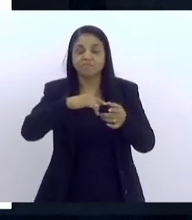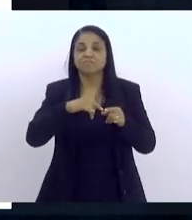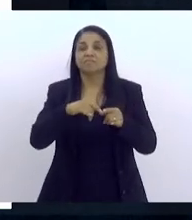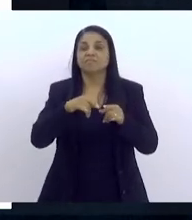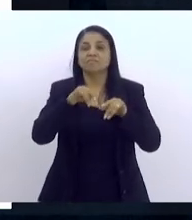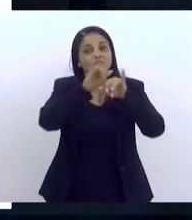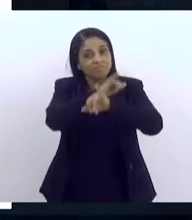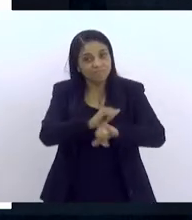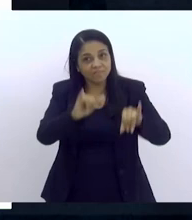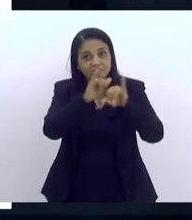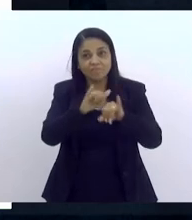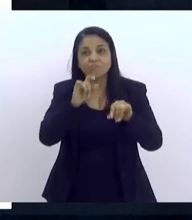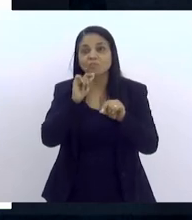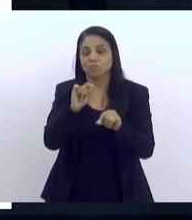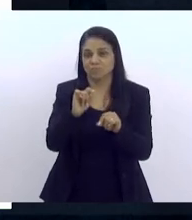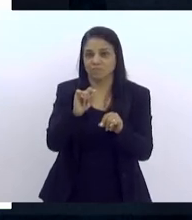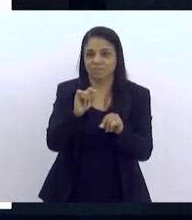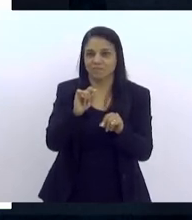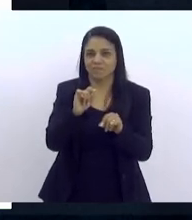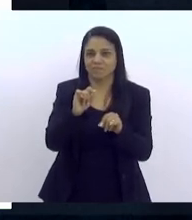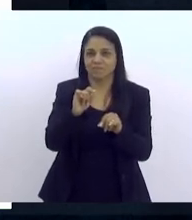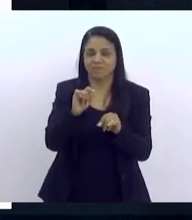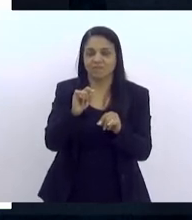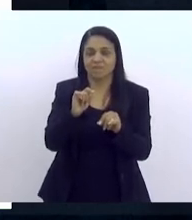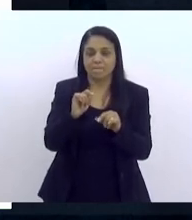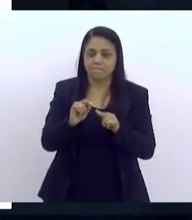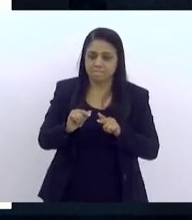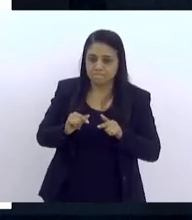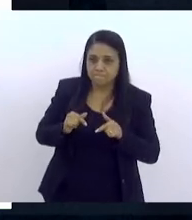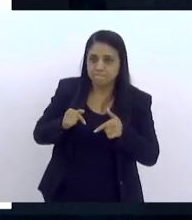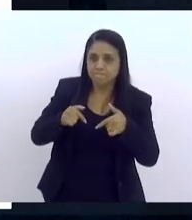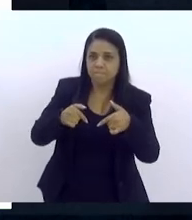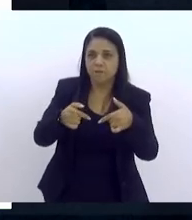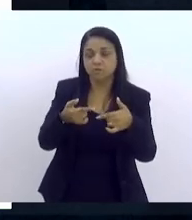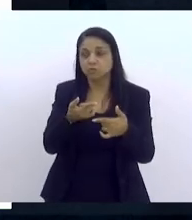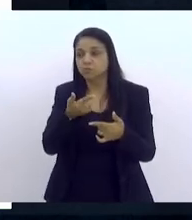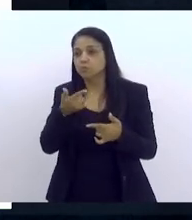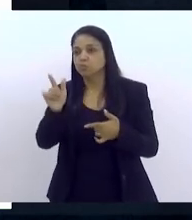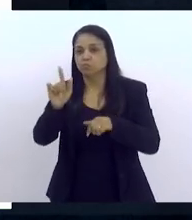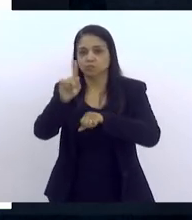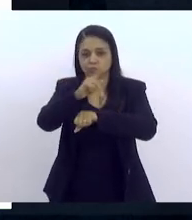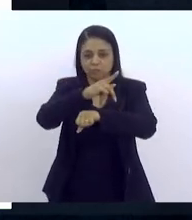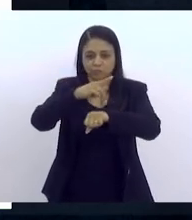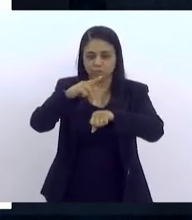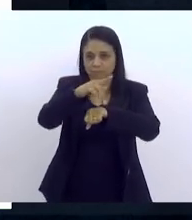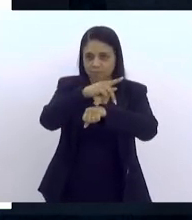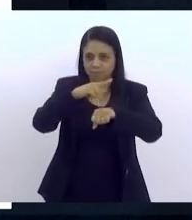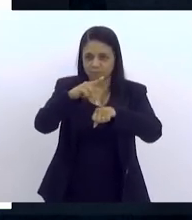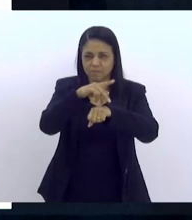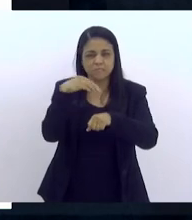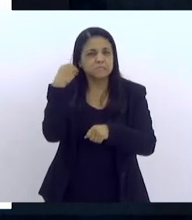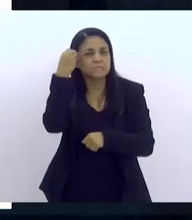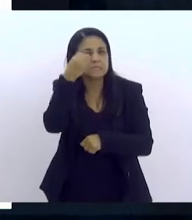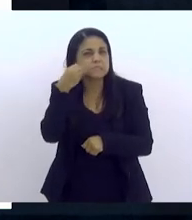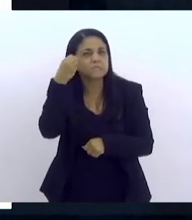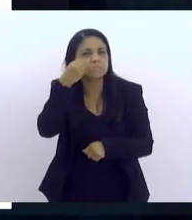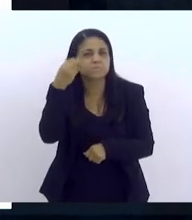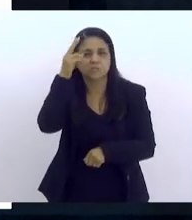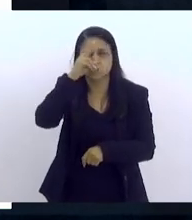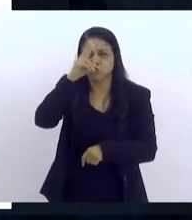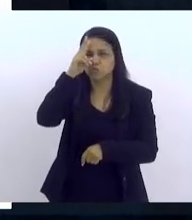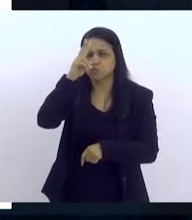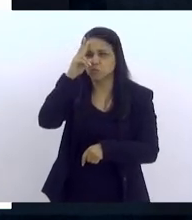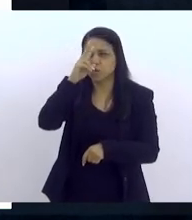que muitas iniciativas de outros países que já têm uma experiência histórica,